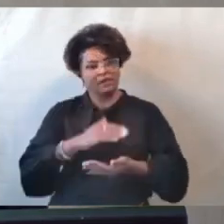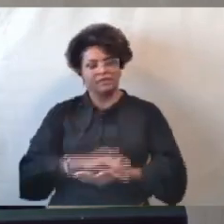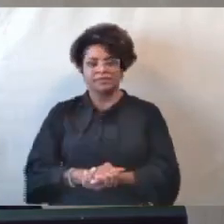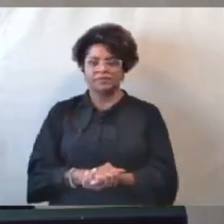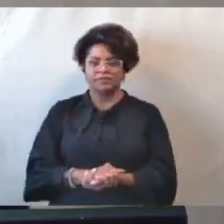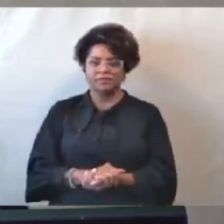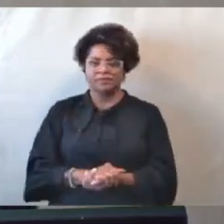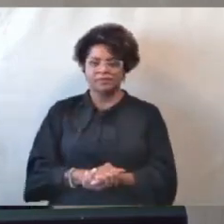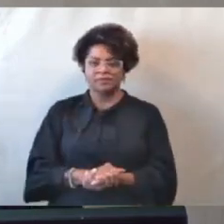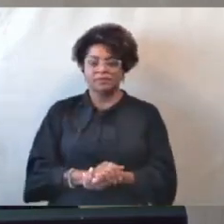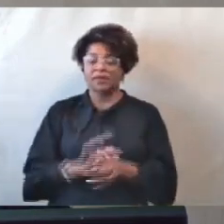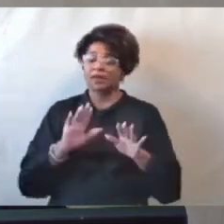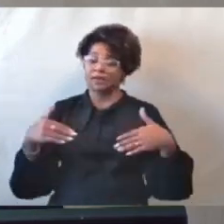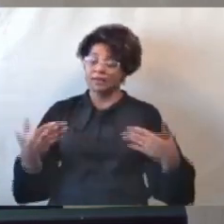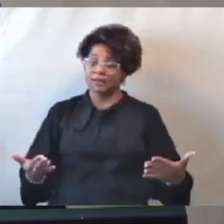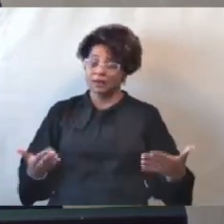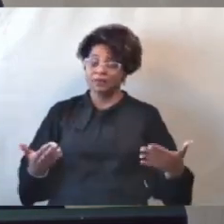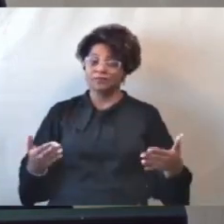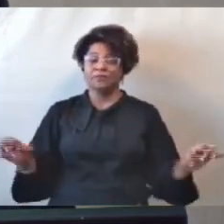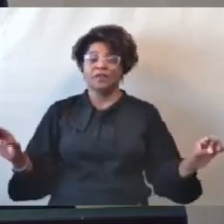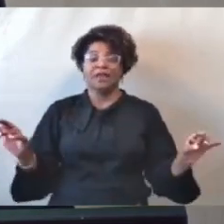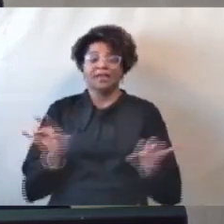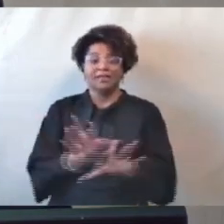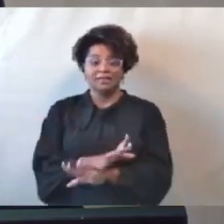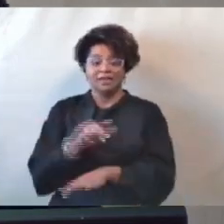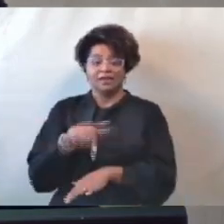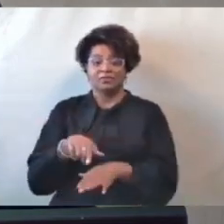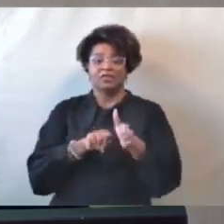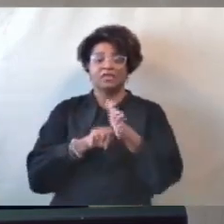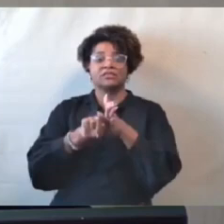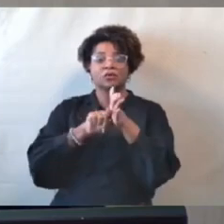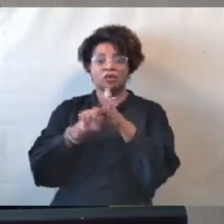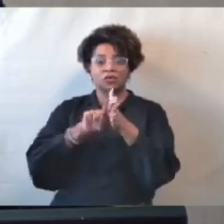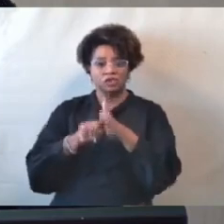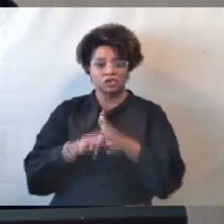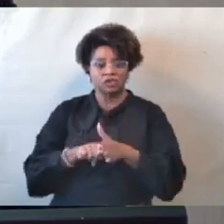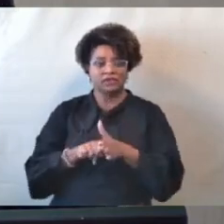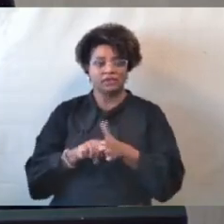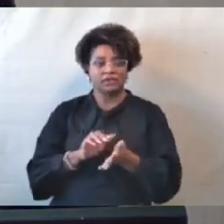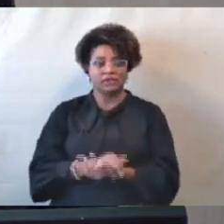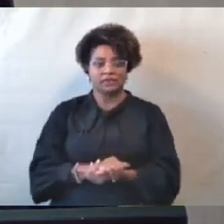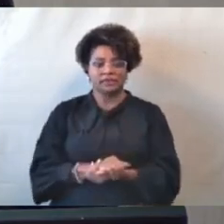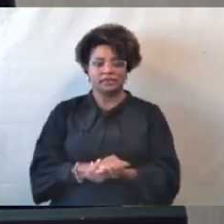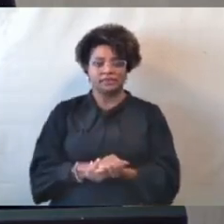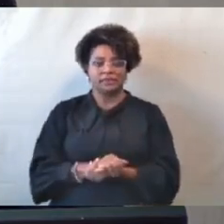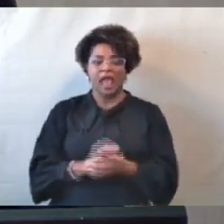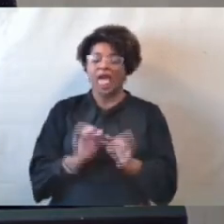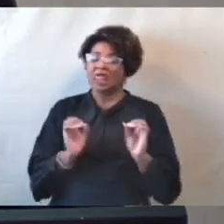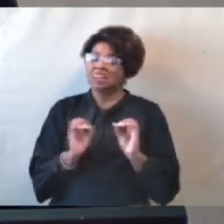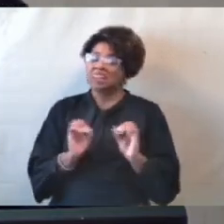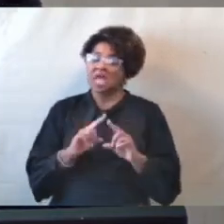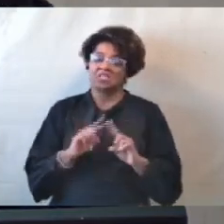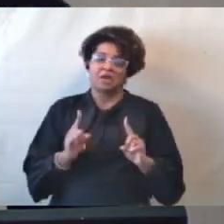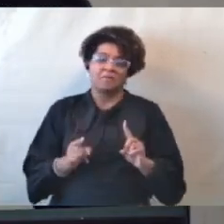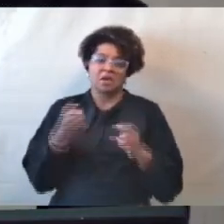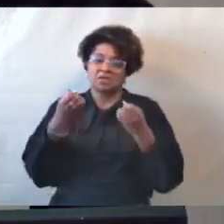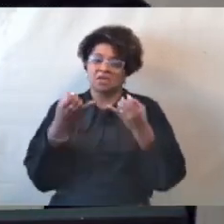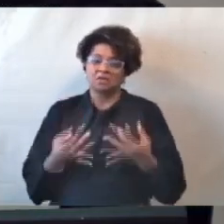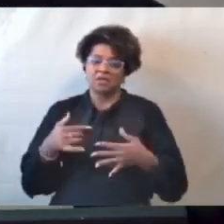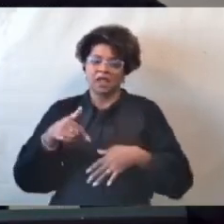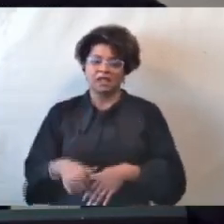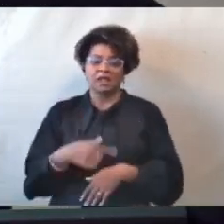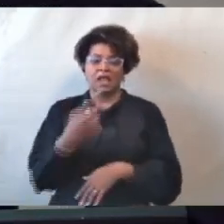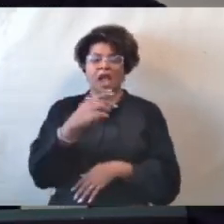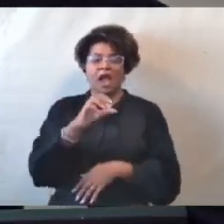nós encerramos a oitiva e, nada mais havendo a ser tratado na reunião, às 10 horas e